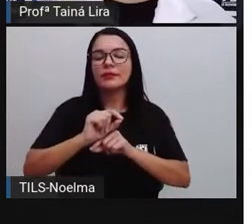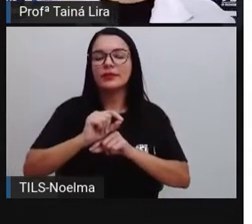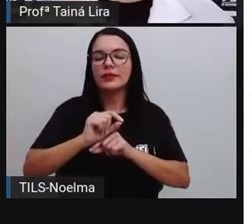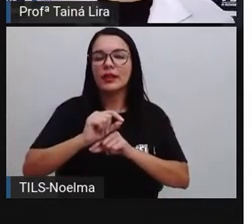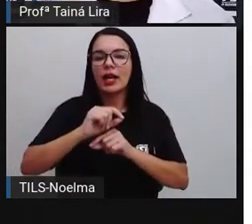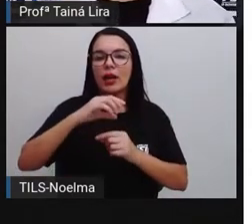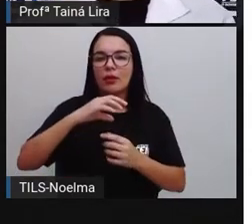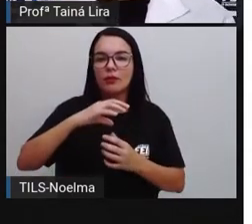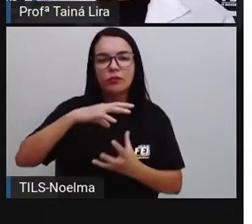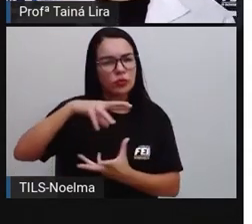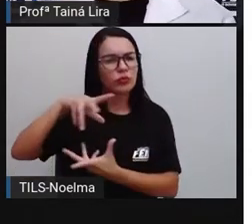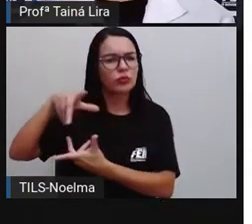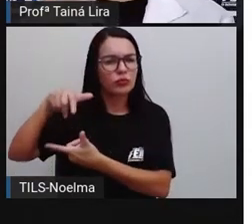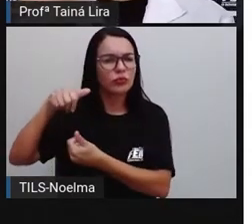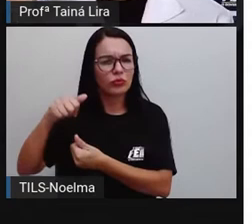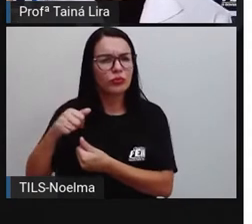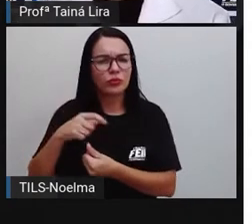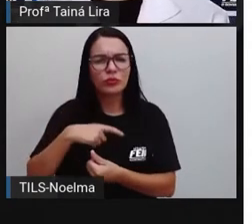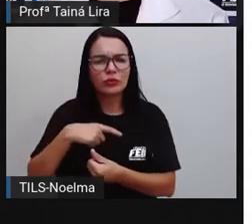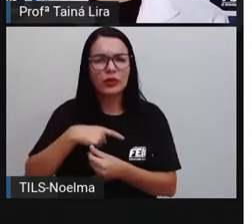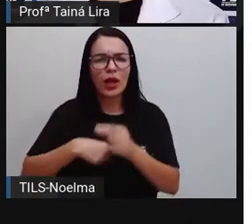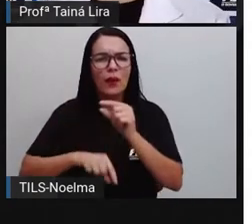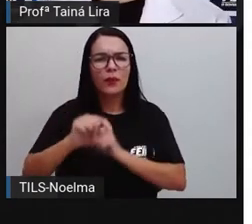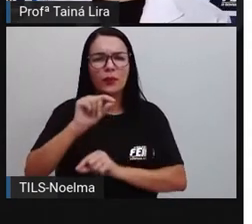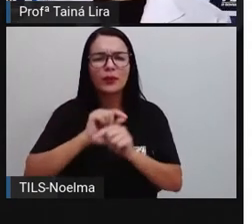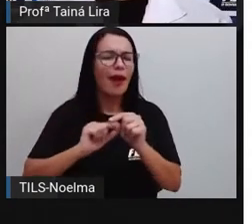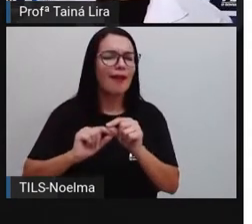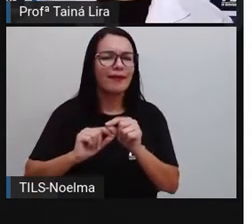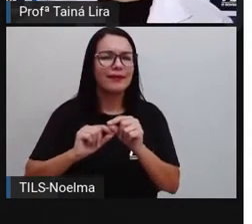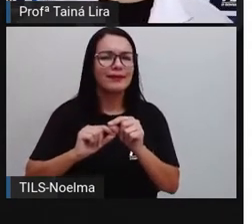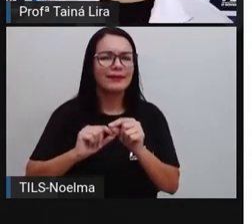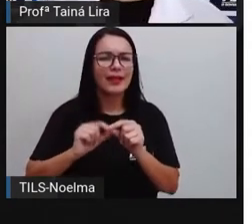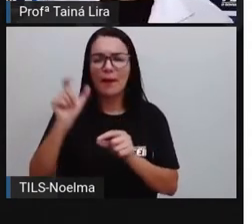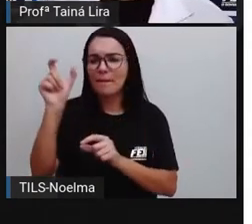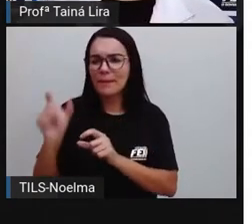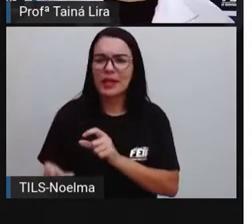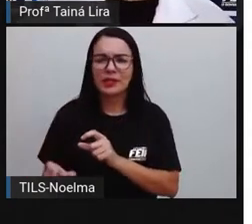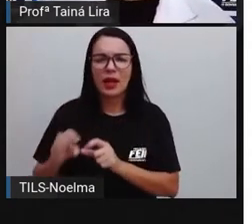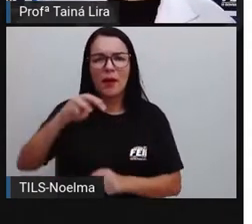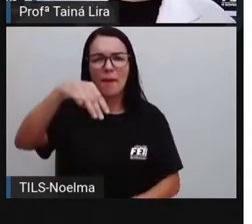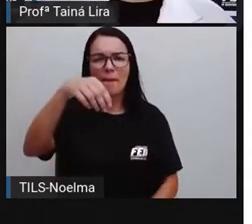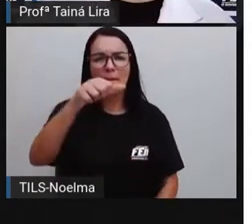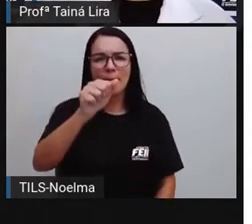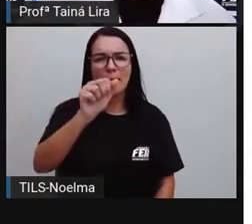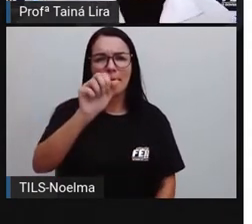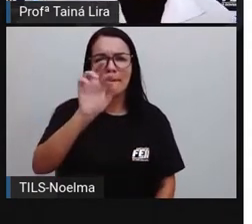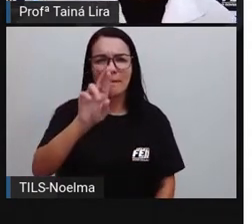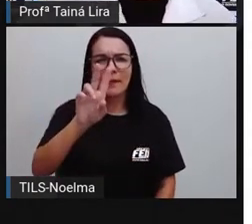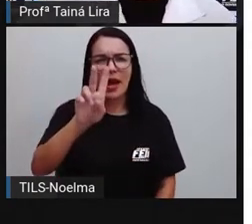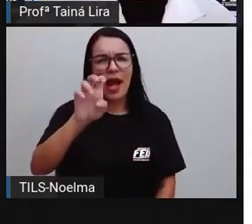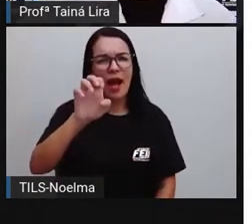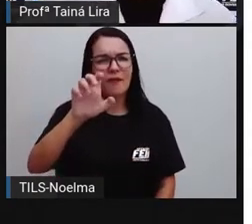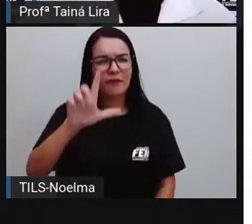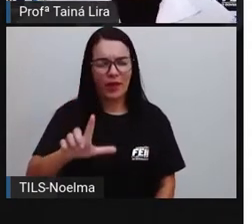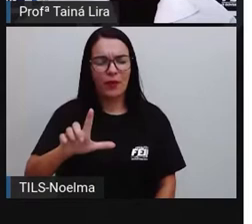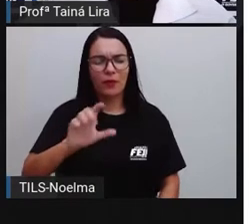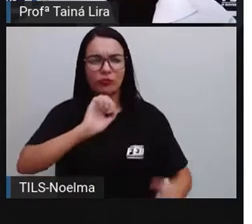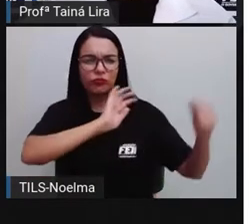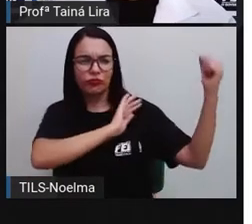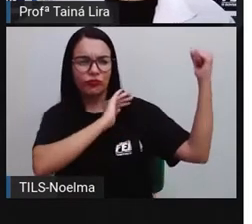também que vocês adoram, que são gibis aí, principalmente dos personagens da Marvel, dos super-heróis.